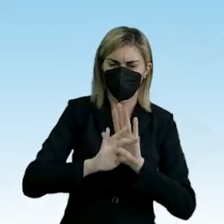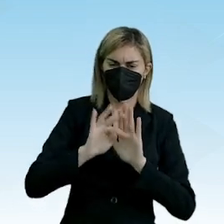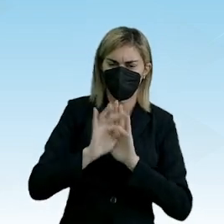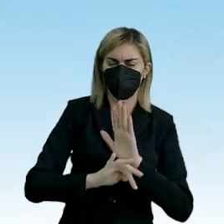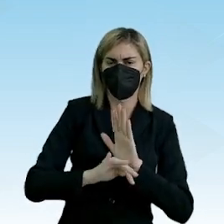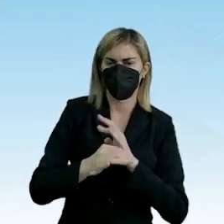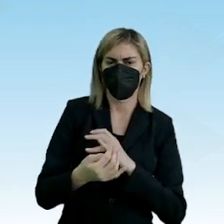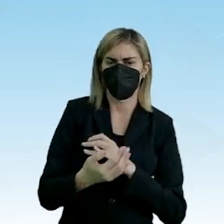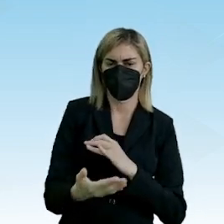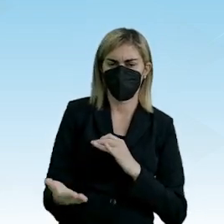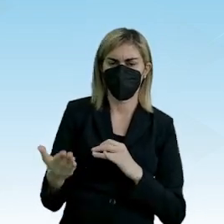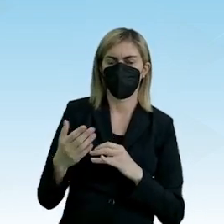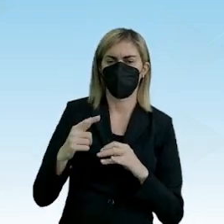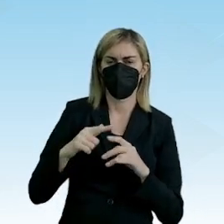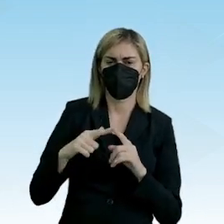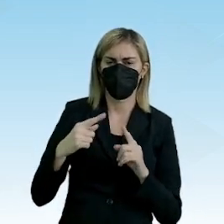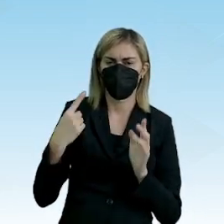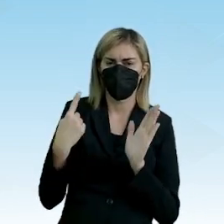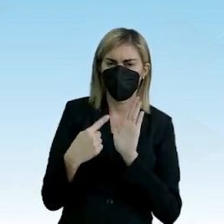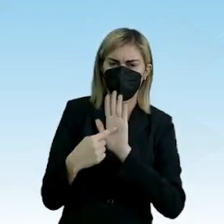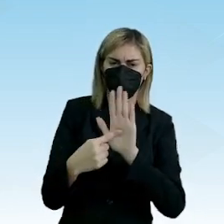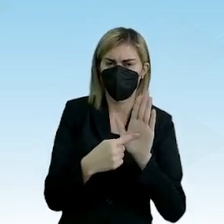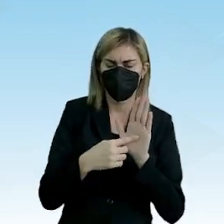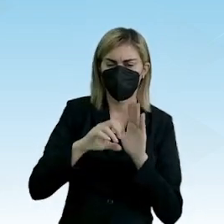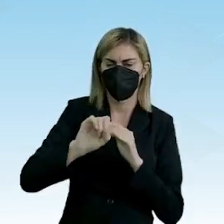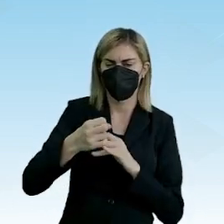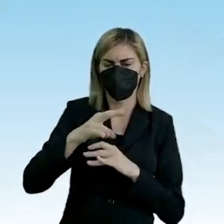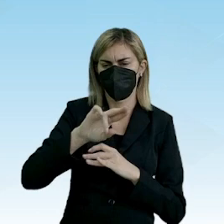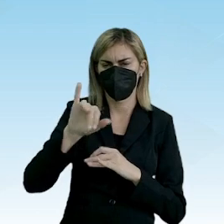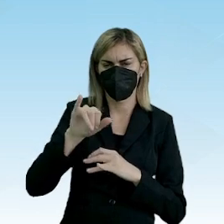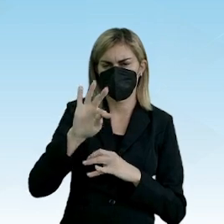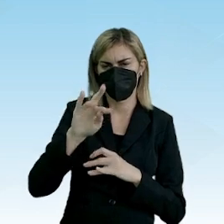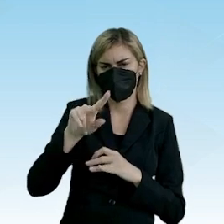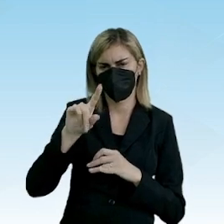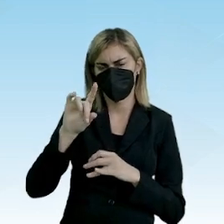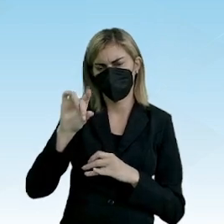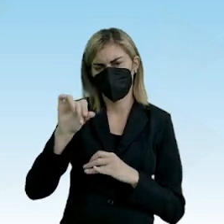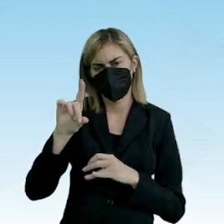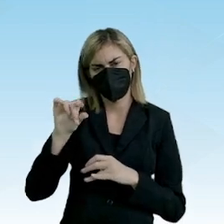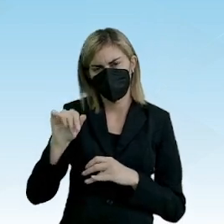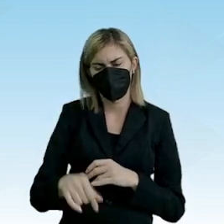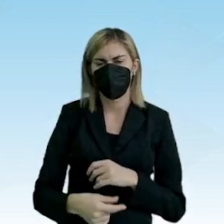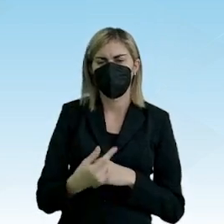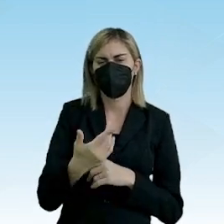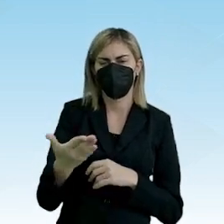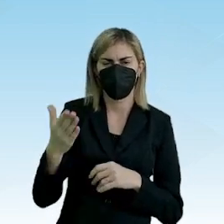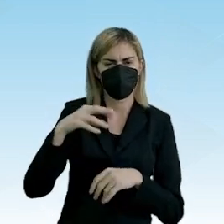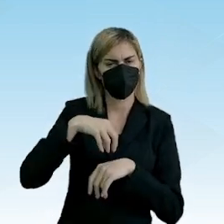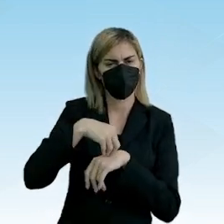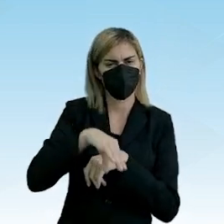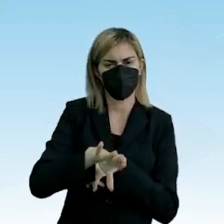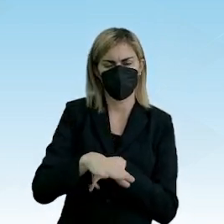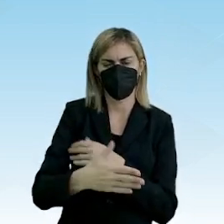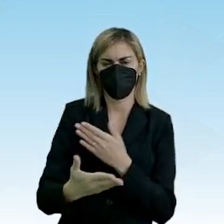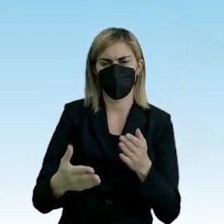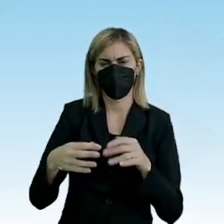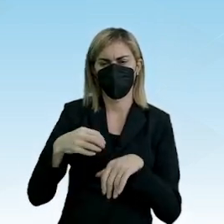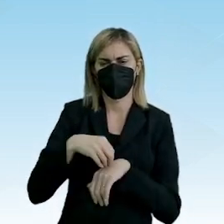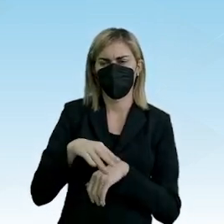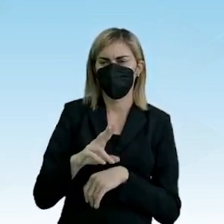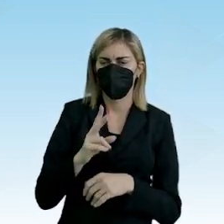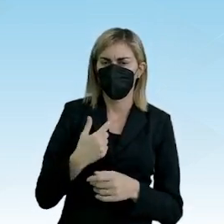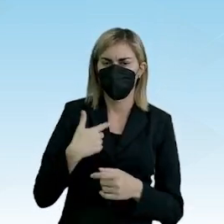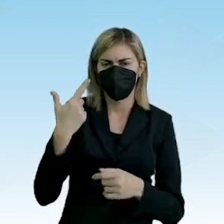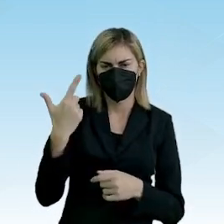é bastante provável, marca uma subjetividade. Então, aqui, é importante salientar,